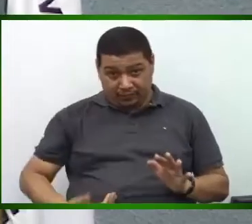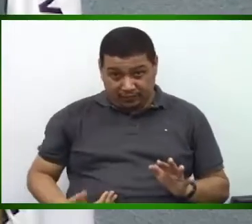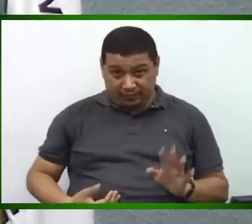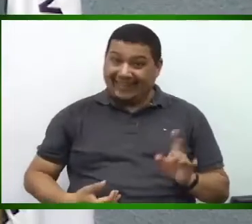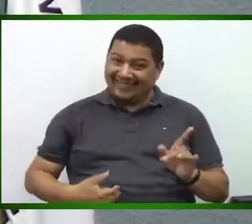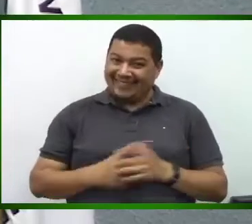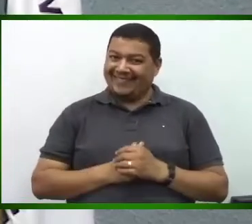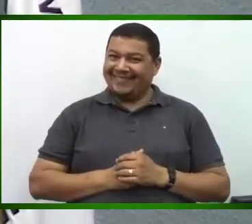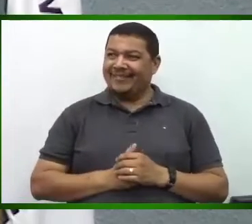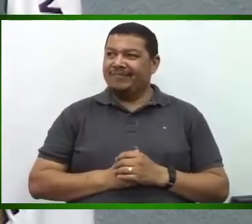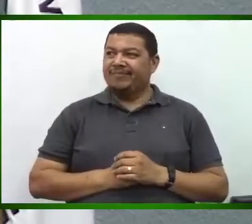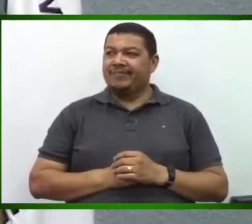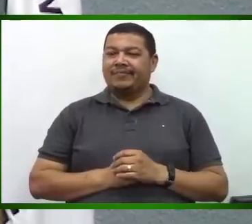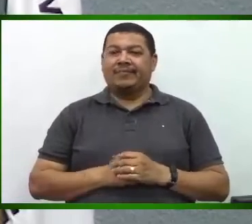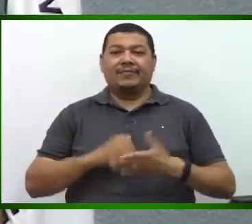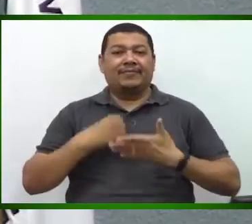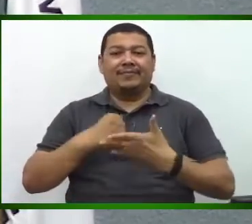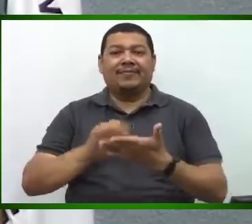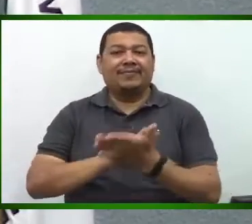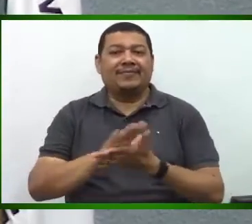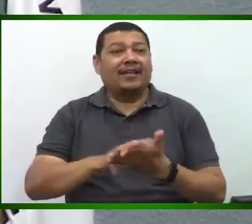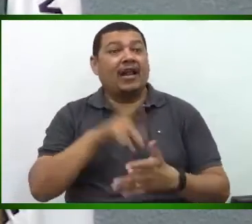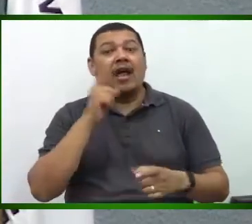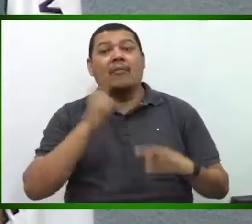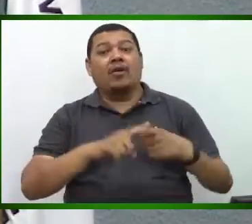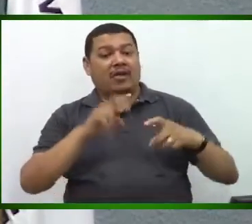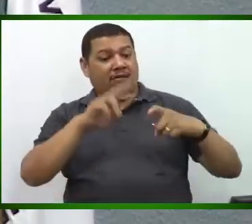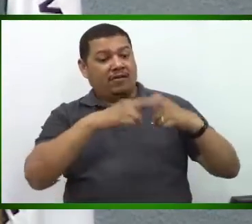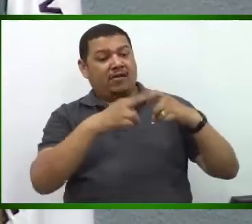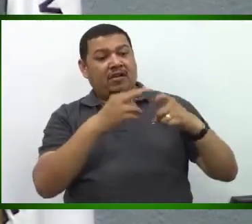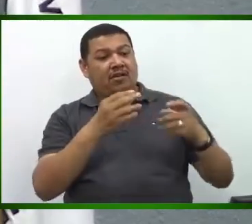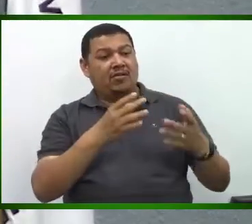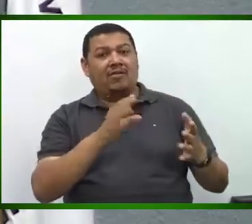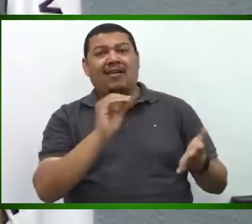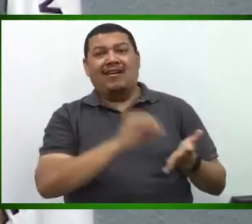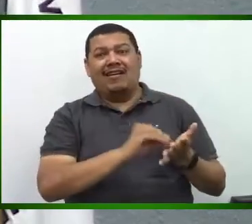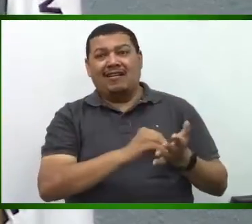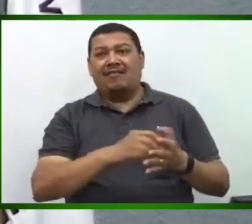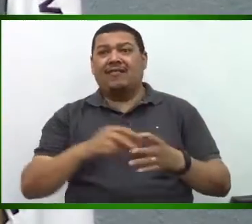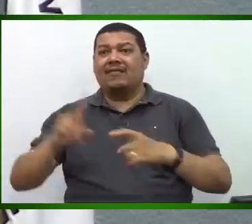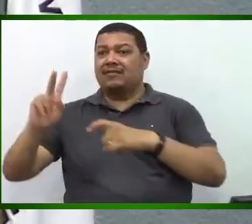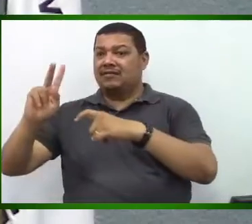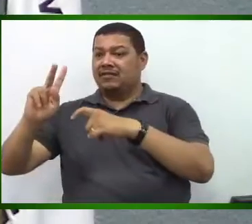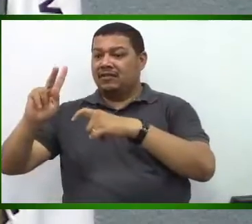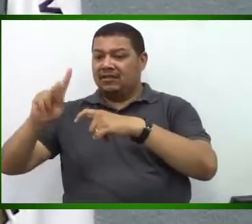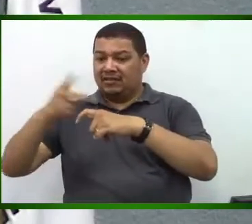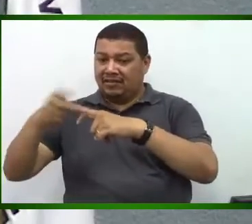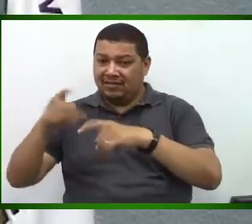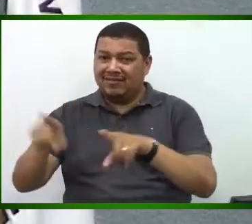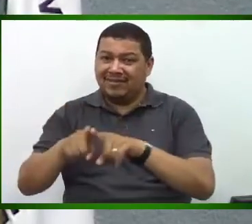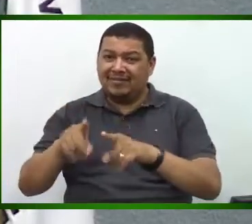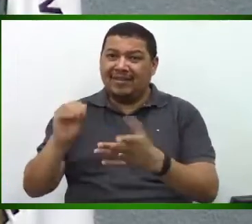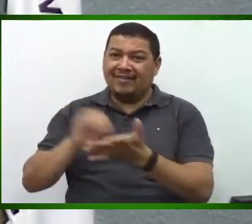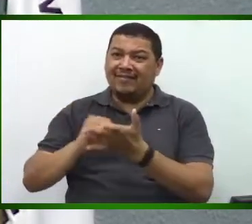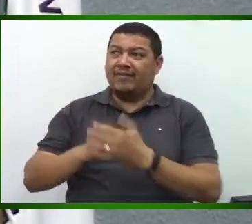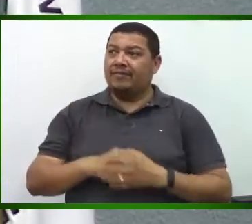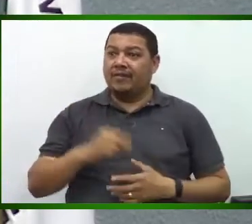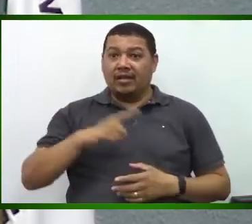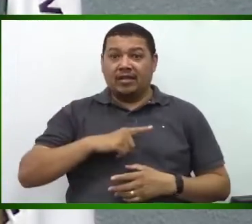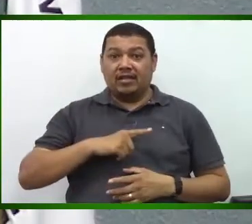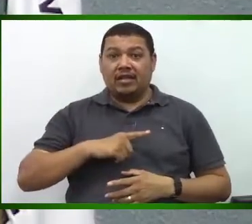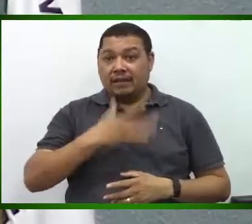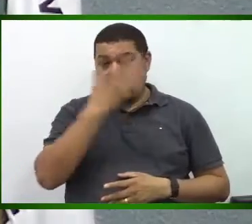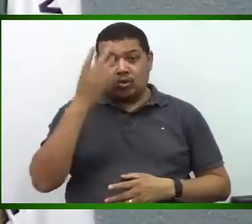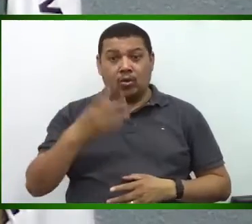não tem um atendimento adequado no euro, no regional. Recebi denúncia de pessoas que estão há